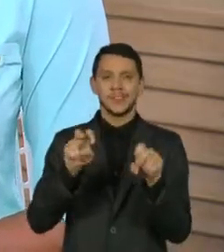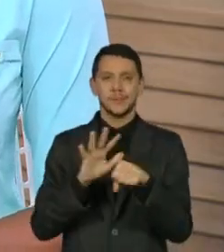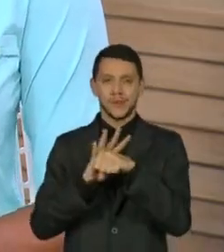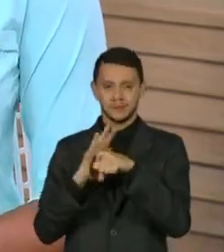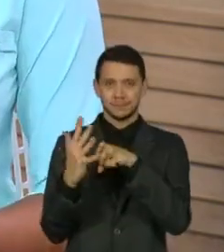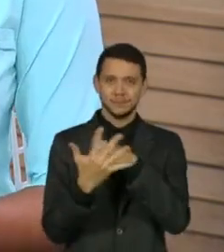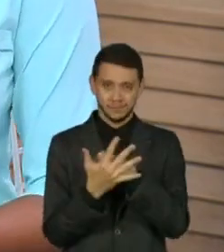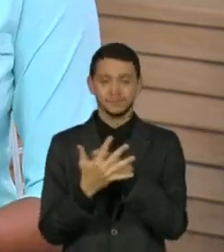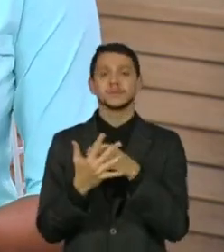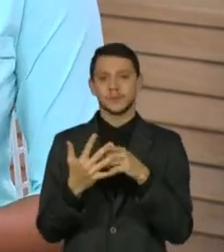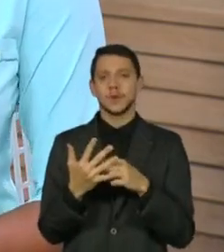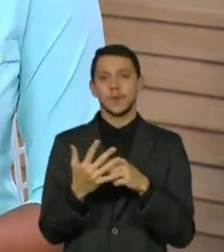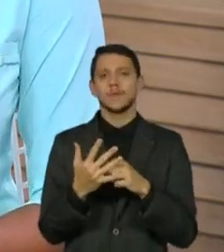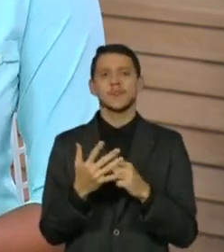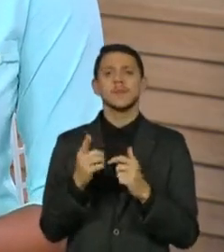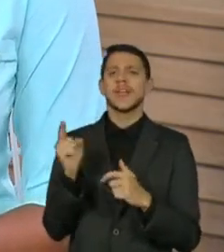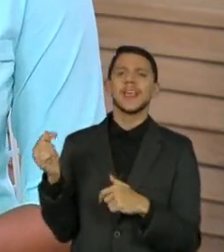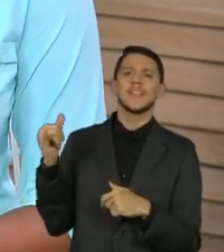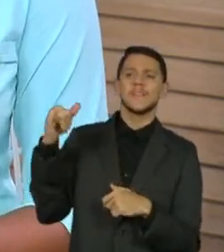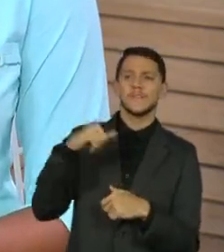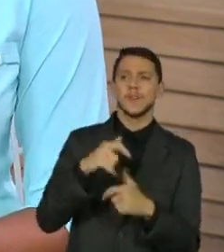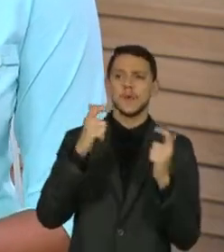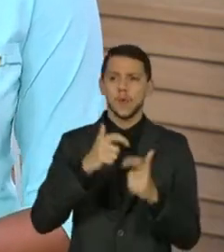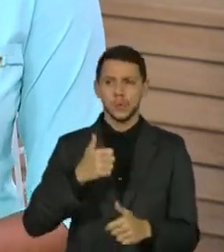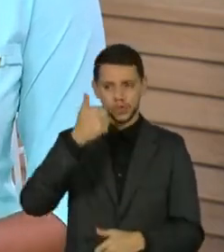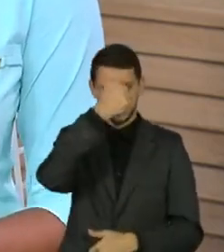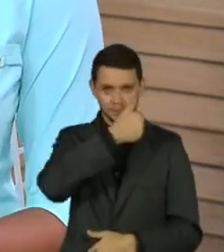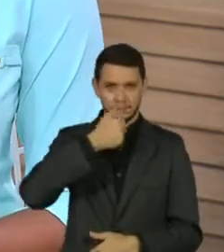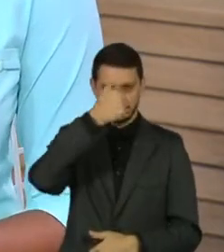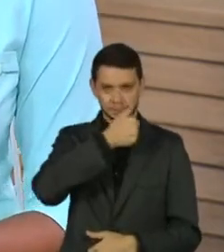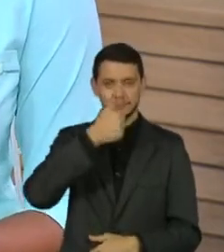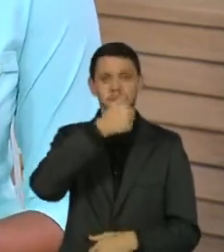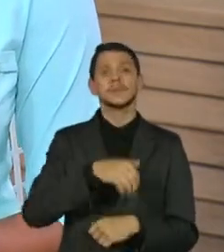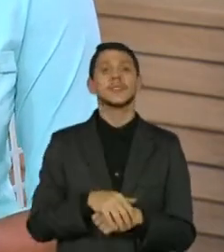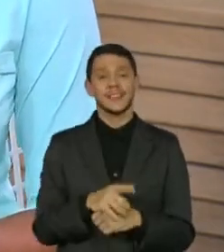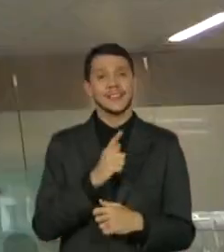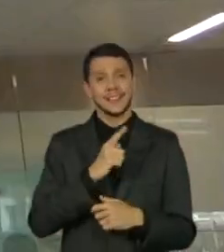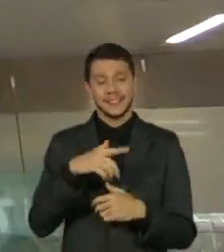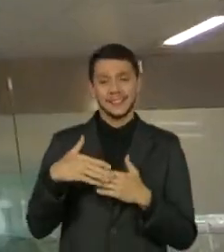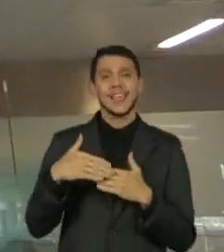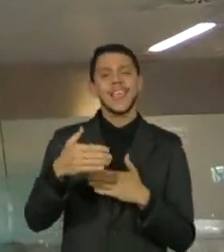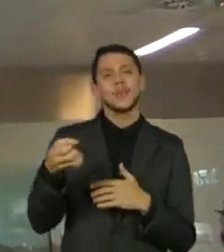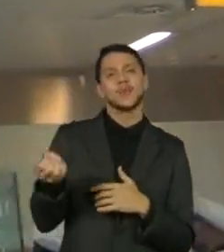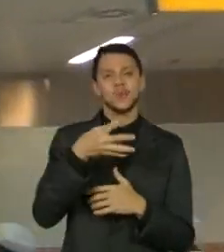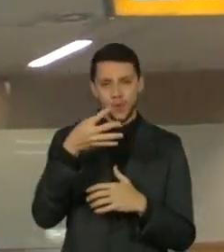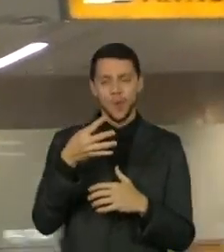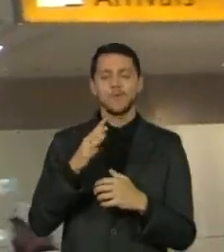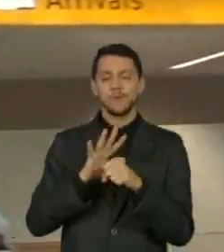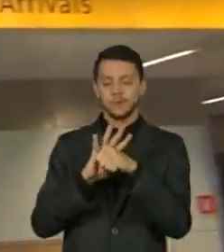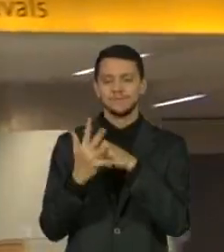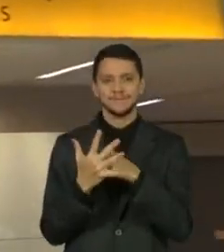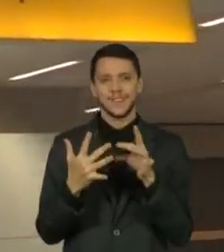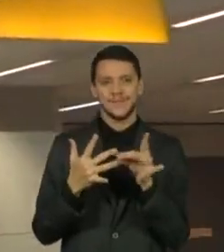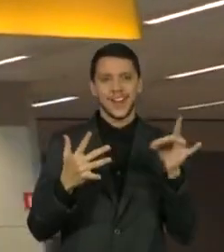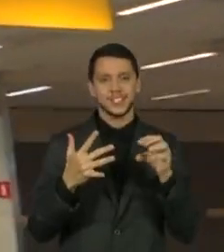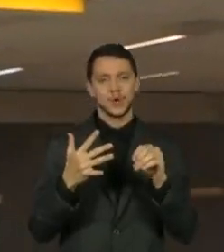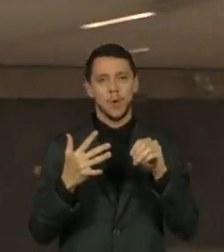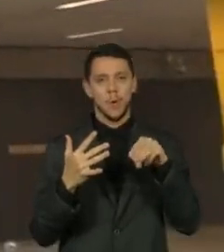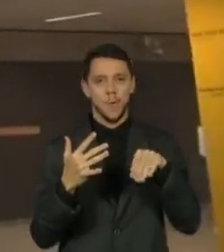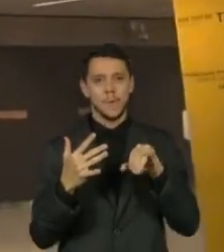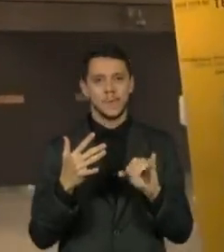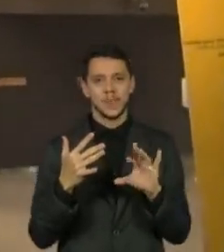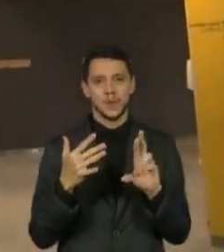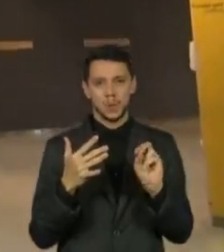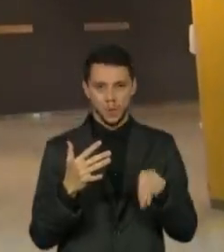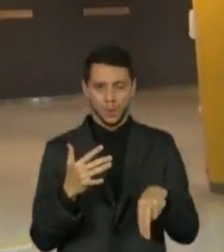O sequenciamento genético vai determinar se o vírus é da nova variante Ômicron. O passageiro desembarcou na